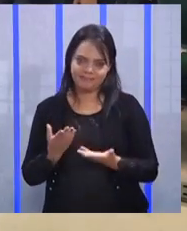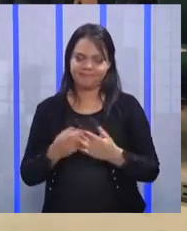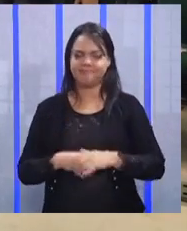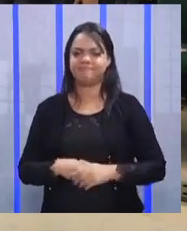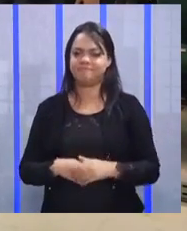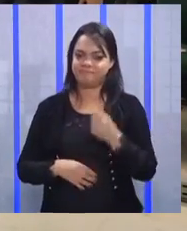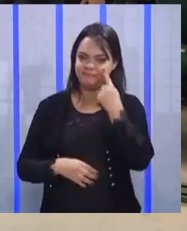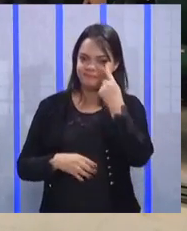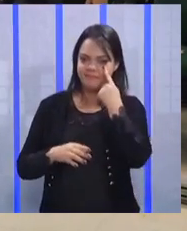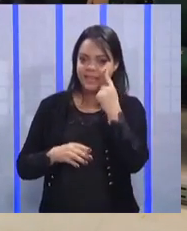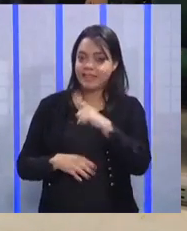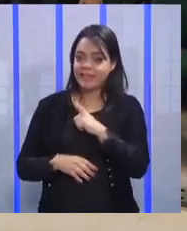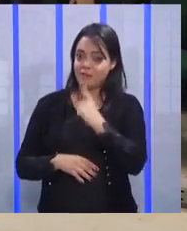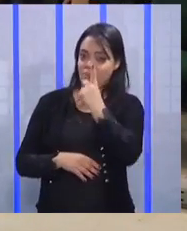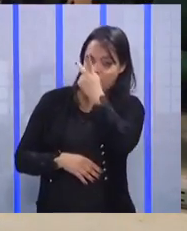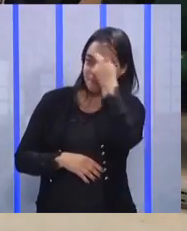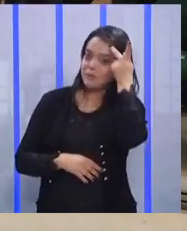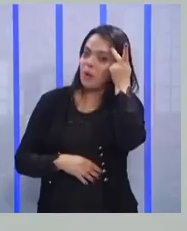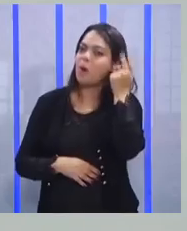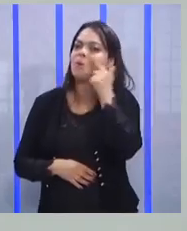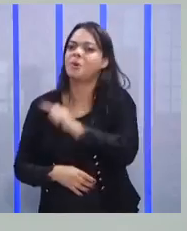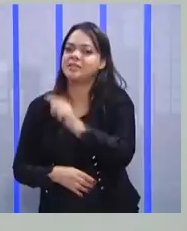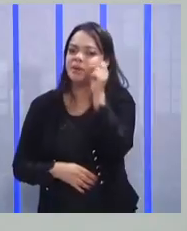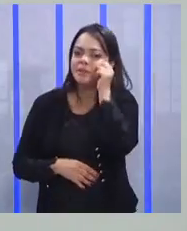Ó. Teve um ali que foi esperto.